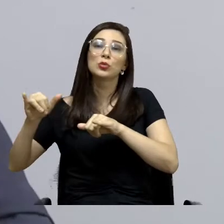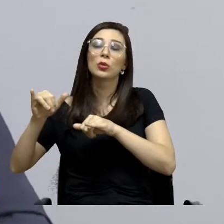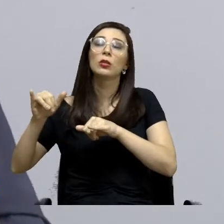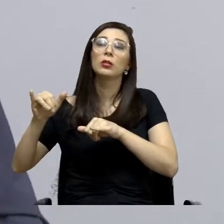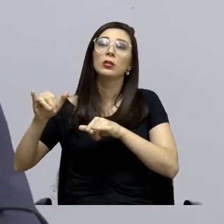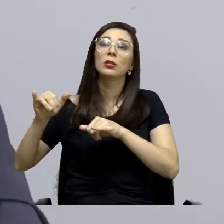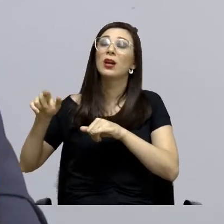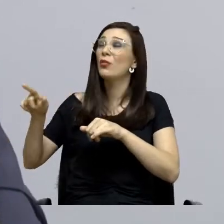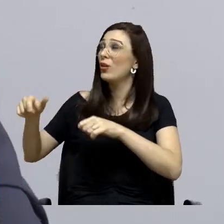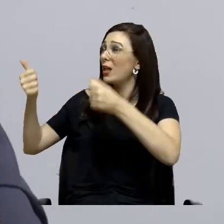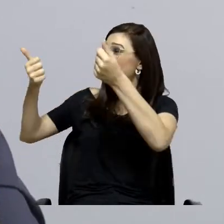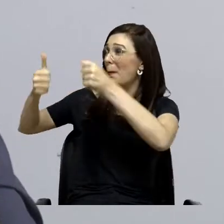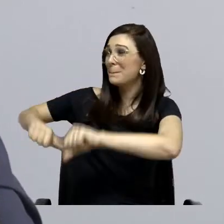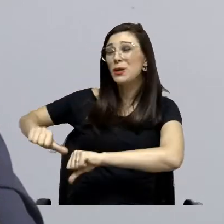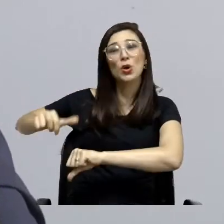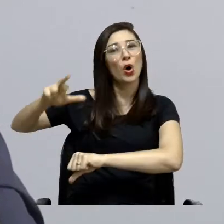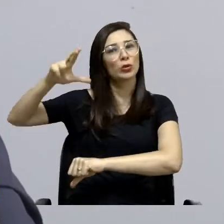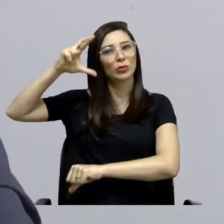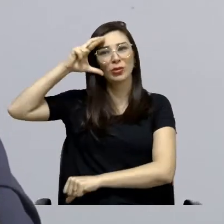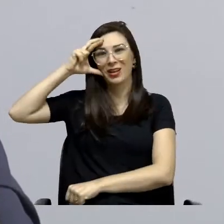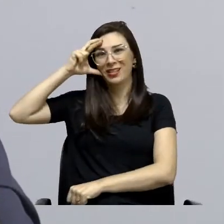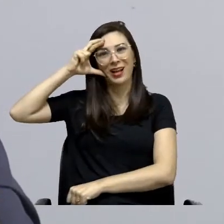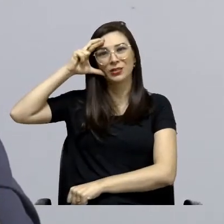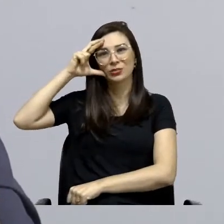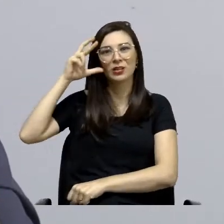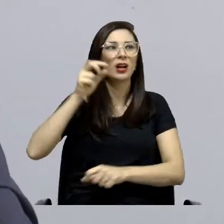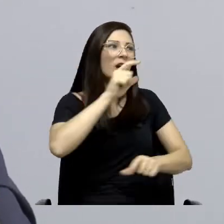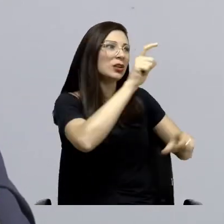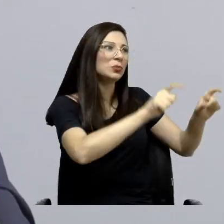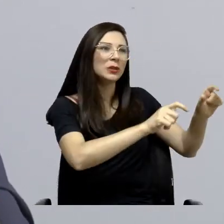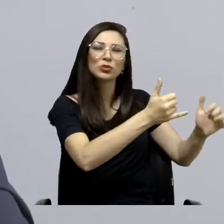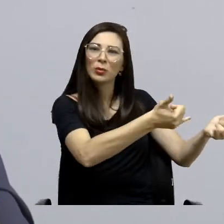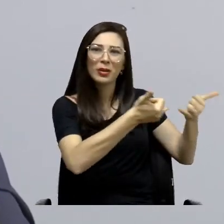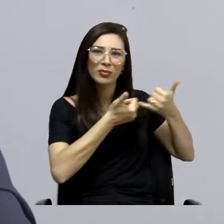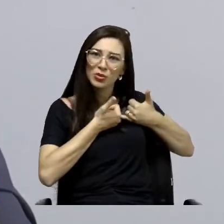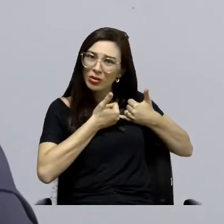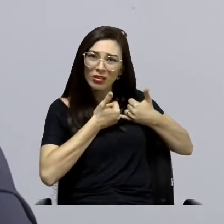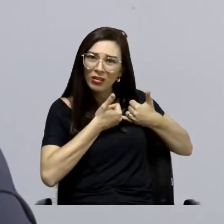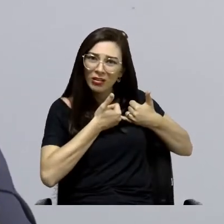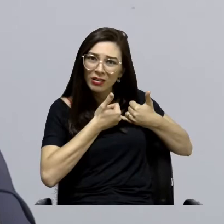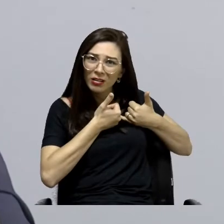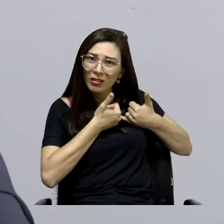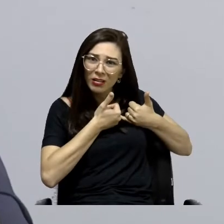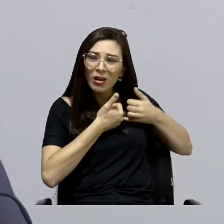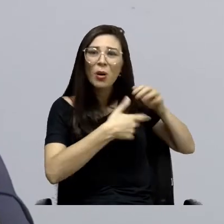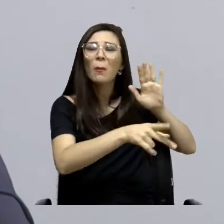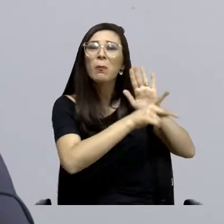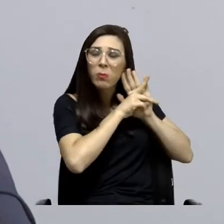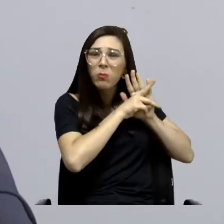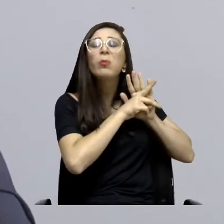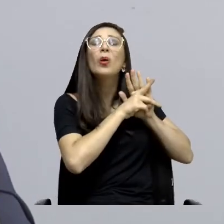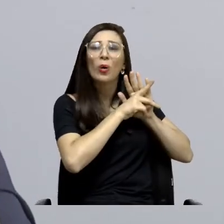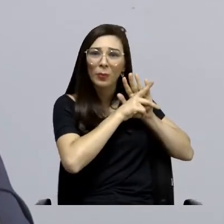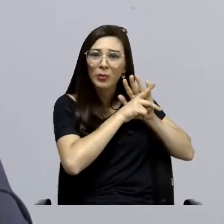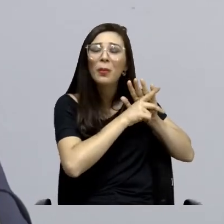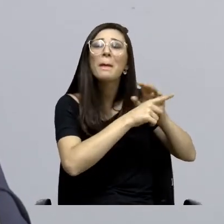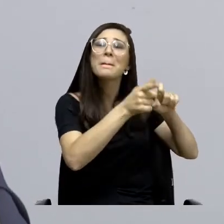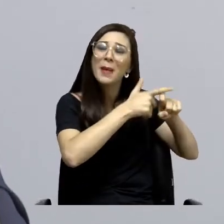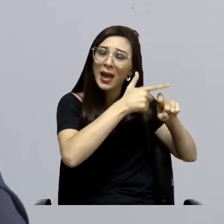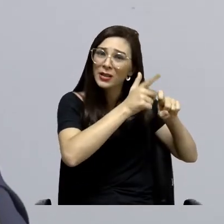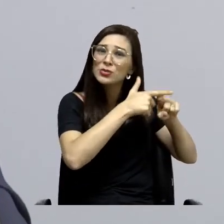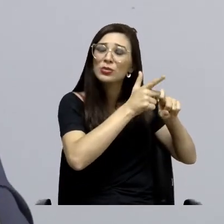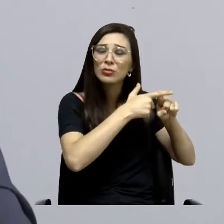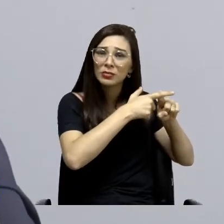sendo pior do que o Renato. Isso não foi eu que falei, não. Foi o próprio, os próprios médicos